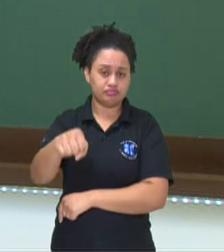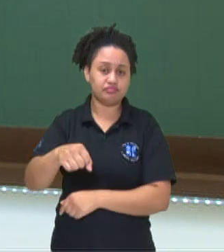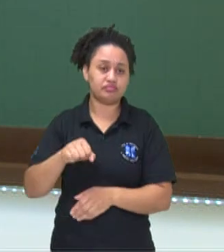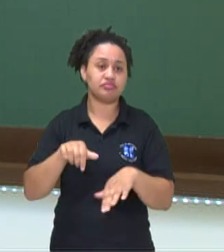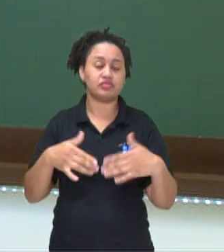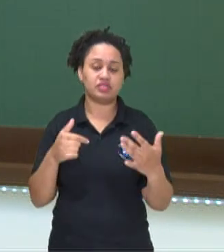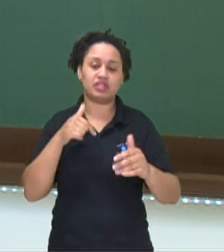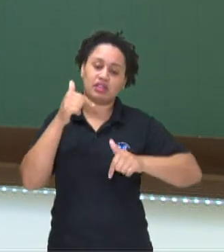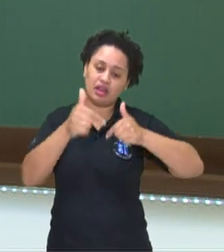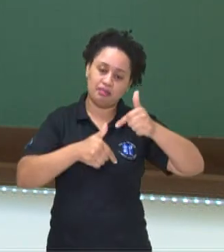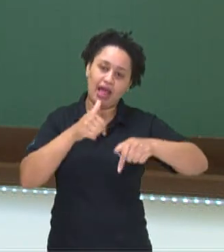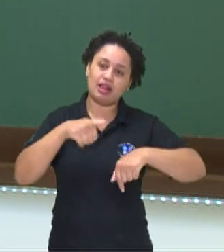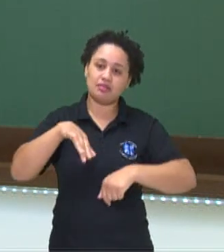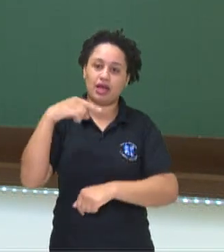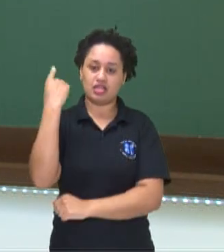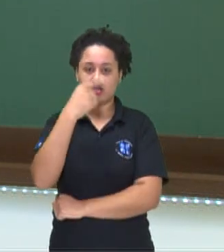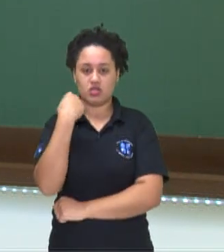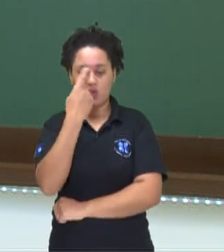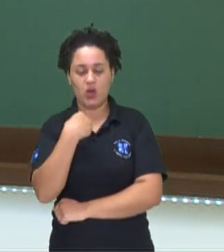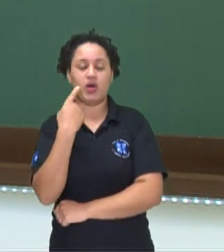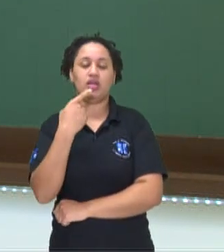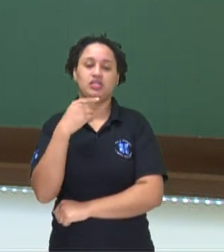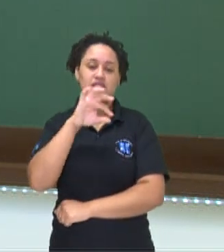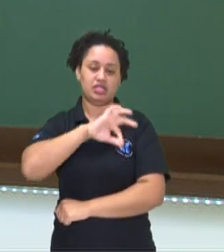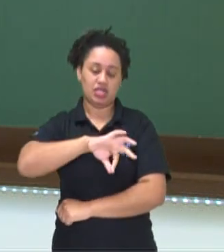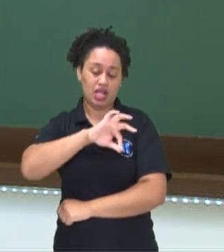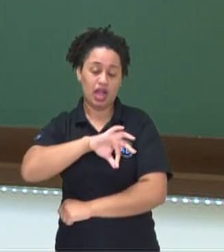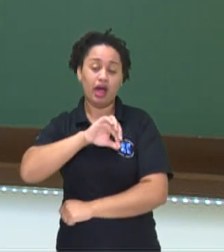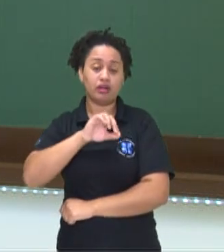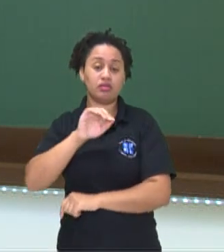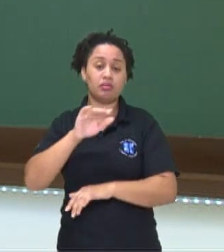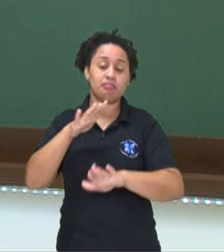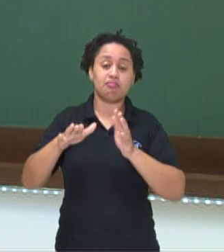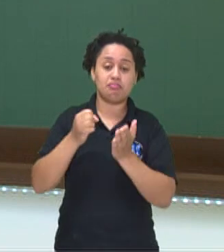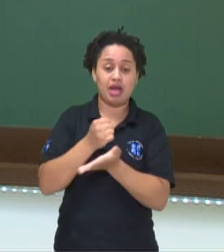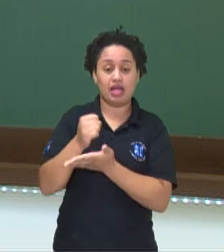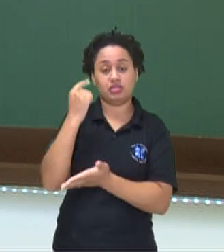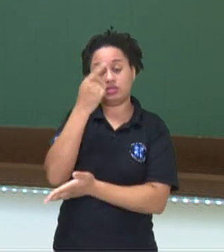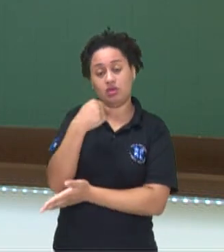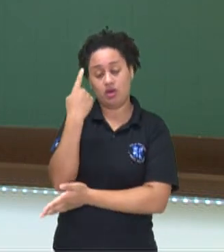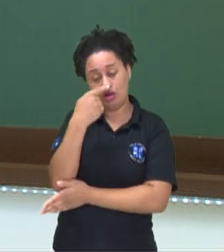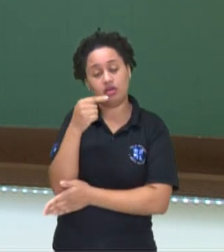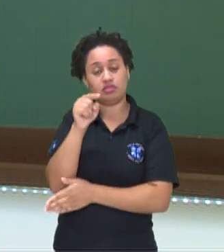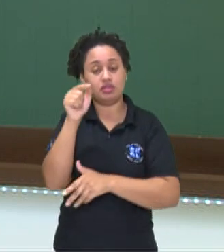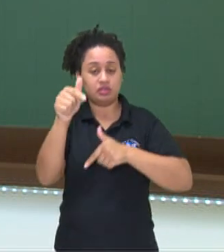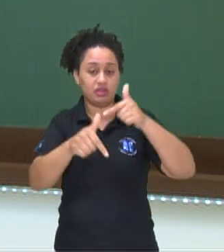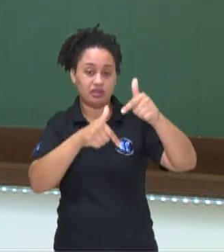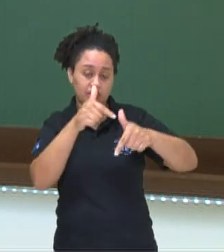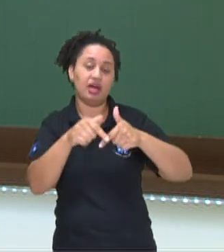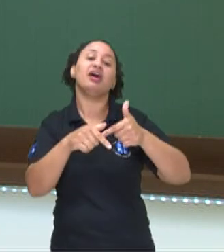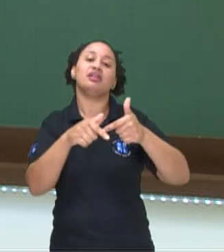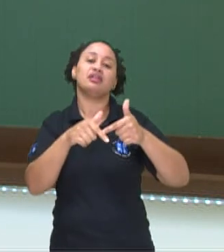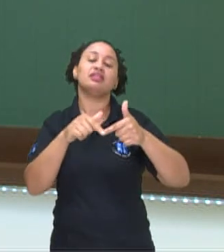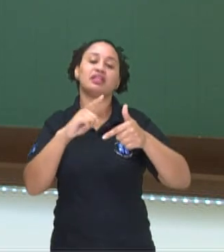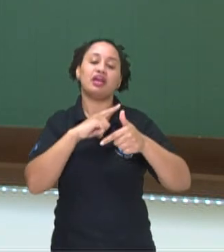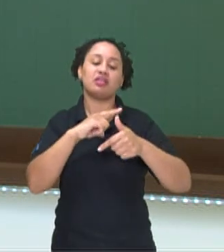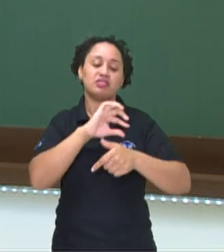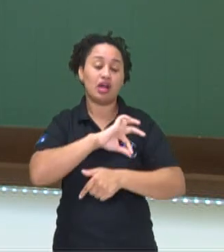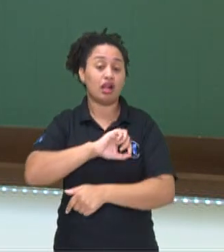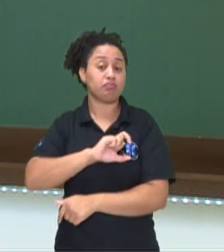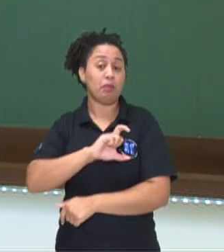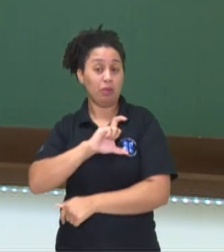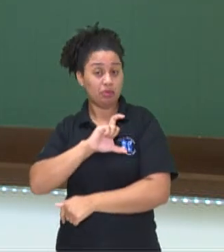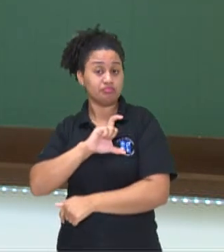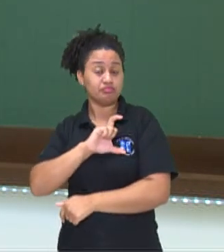mais você trabalhar, se você recebe lá por hora uma quantidade, né? Quanto mais horas você trabalhar, mais você vai receber,